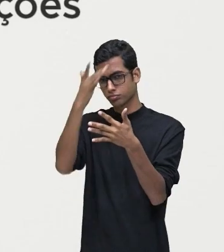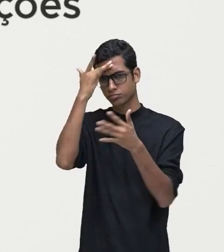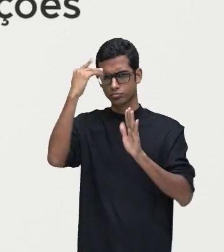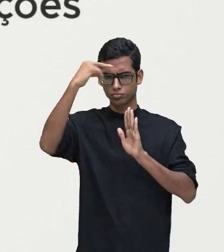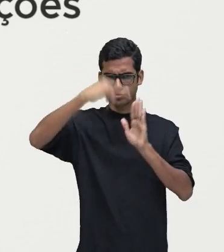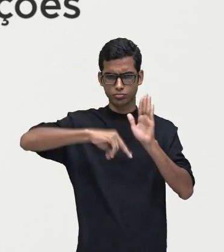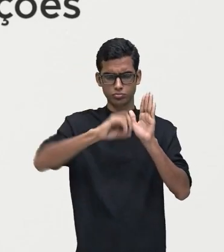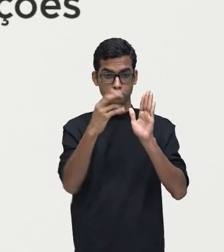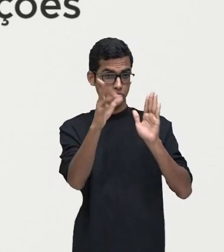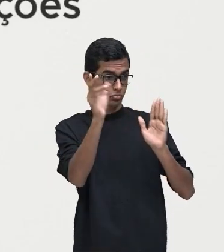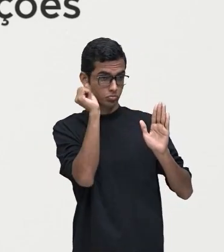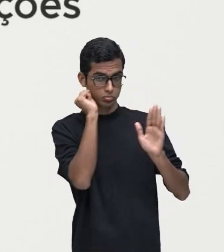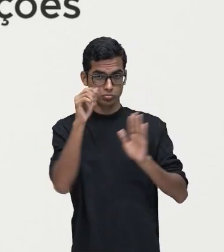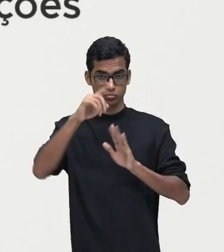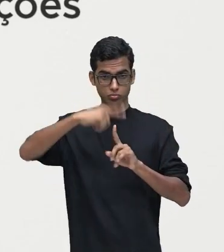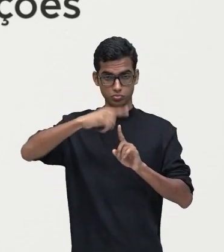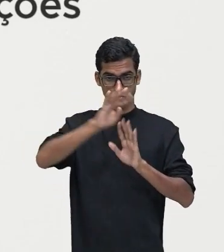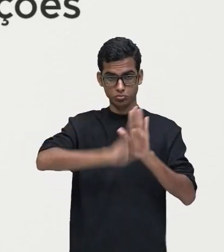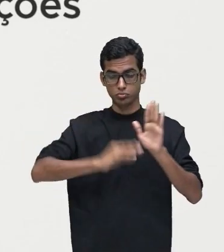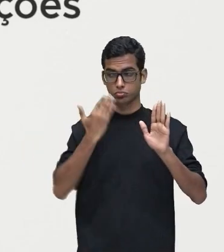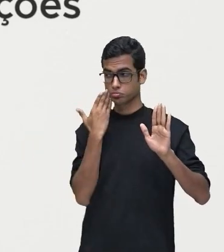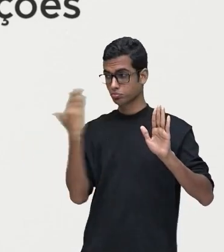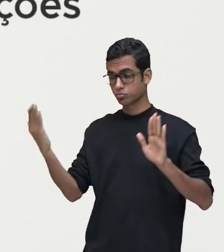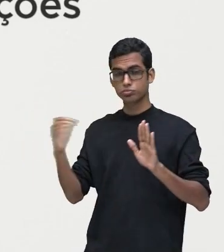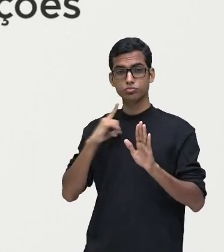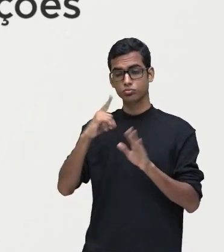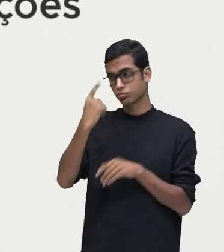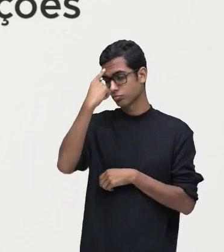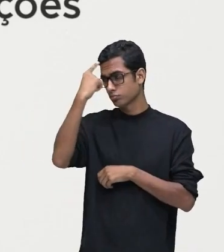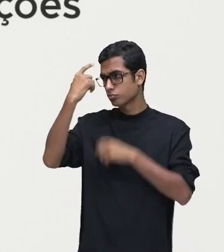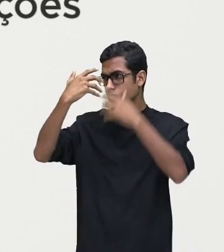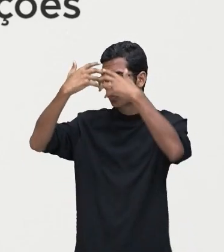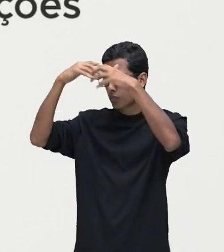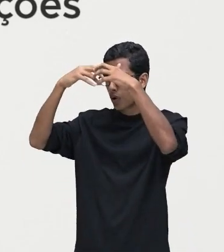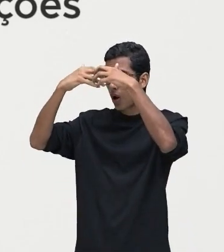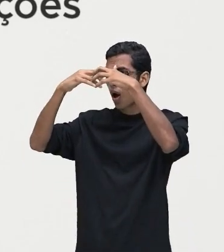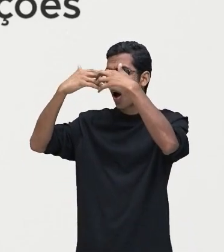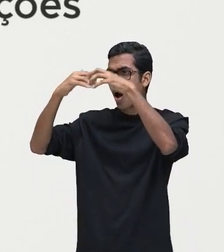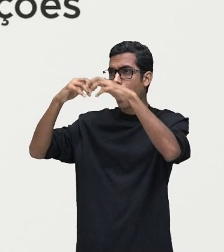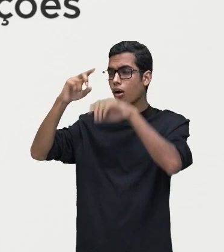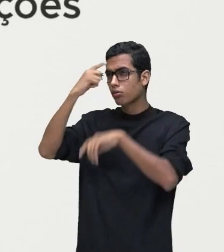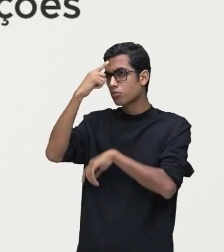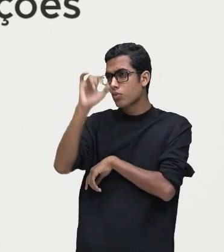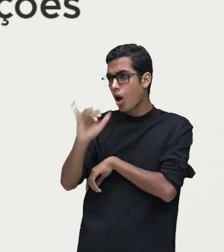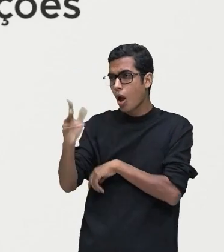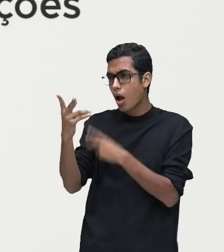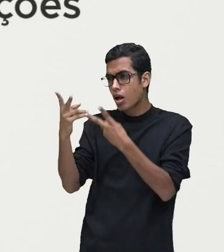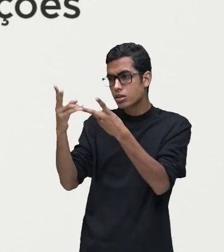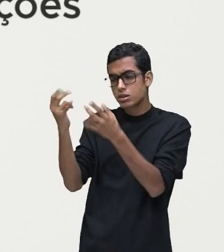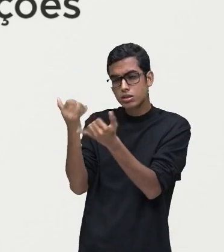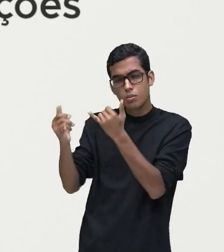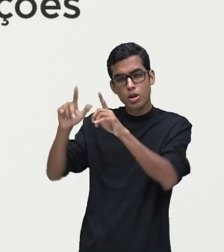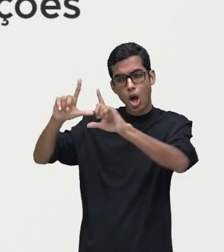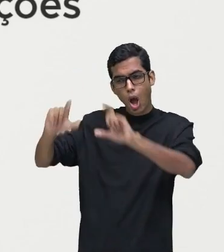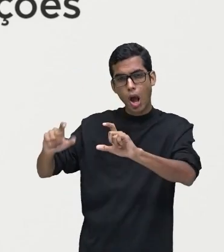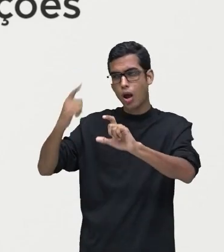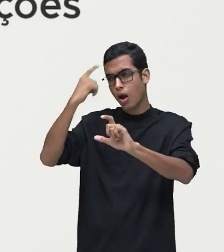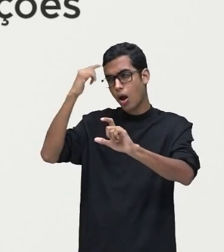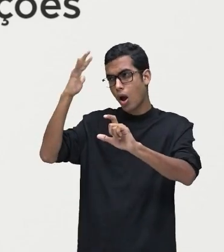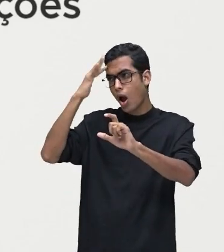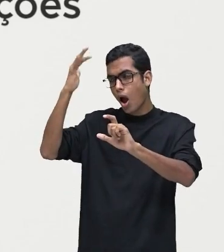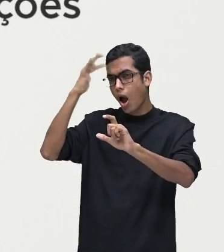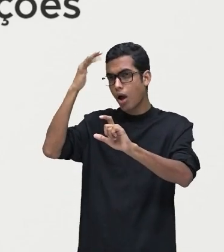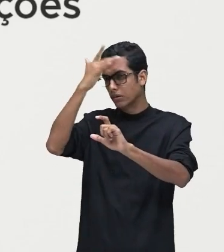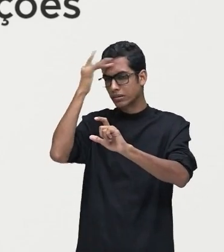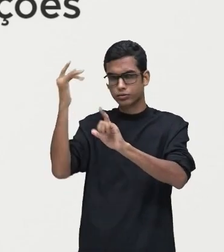escuta esse tipo de texto, forma uma imagem na mente como se visse uma fotografia, certo? Então, para a pessoa que tem